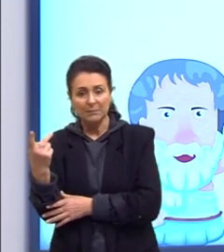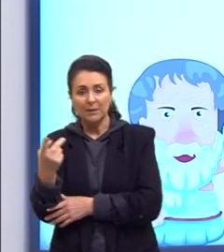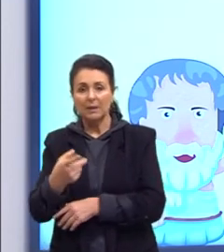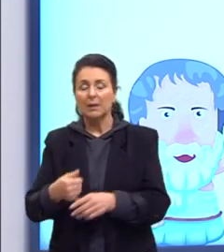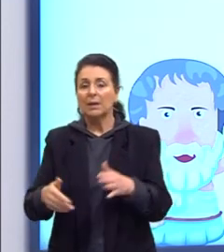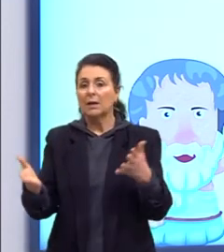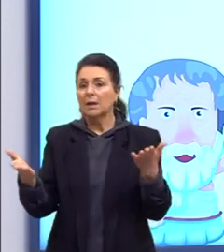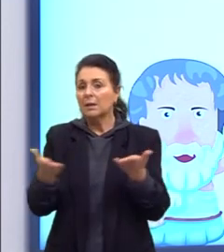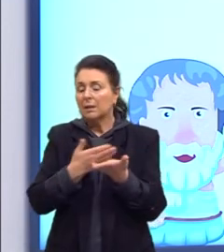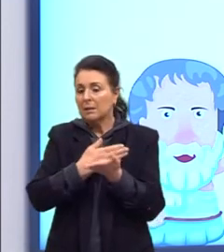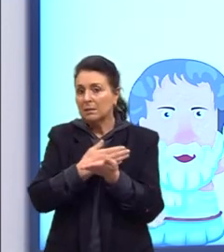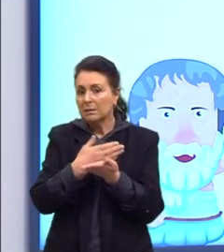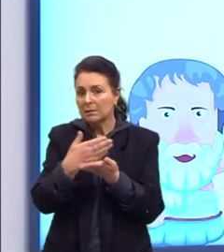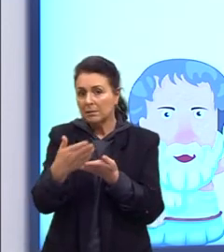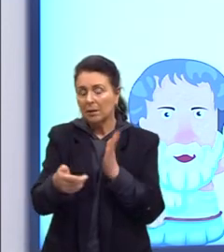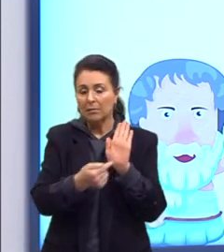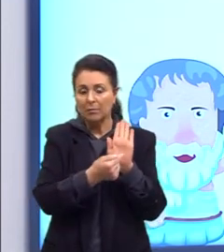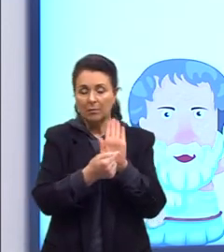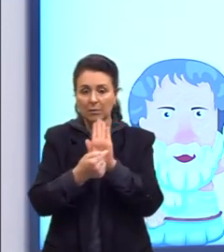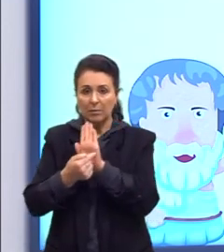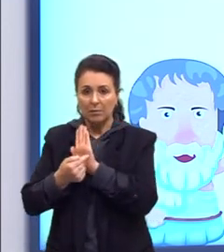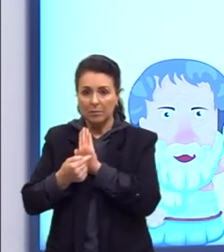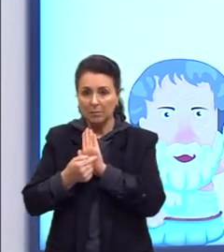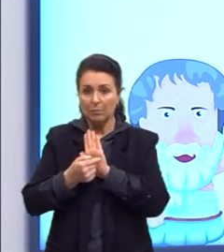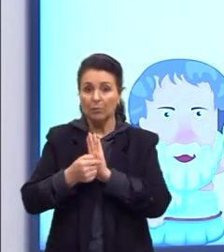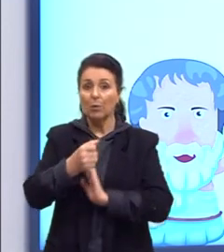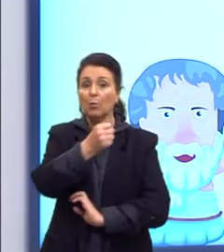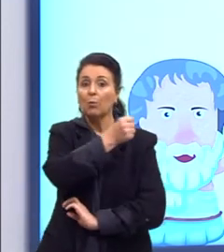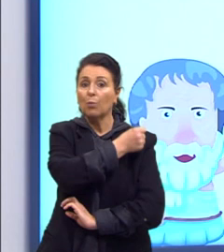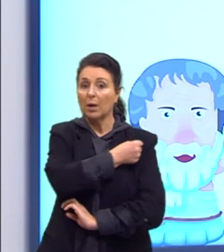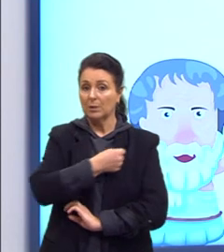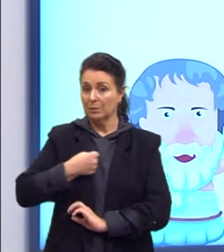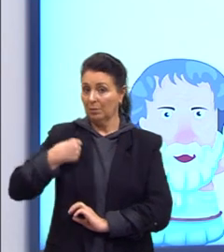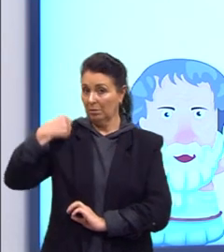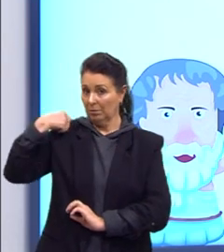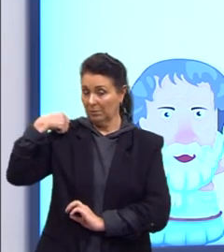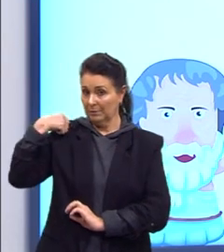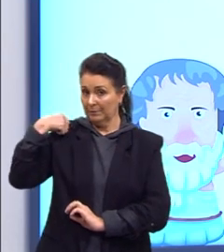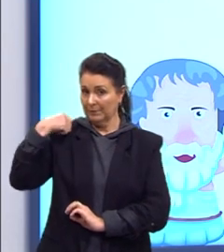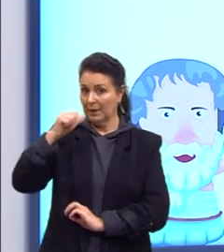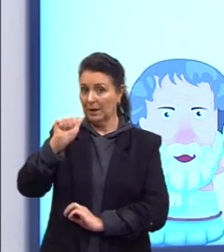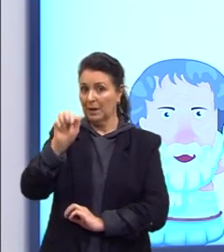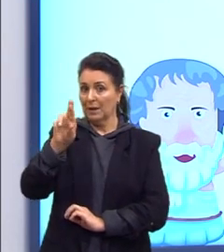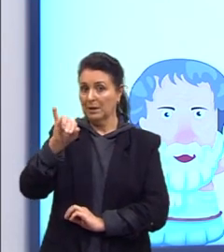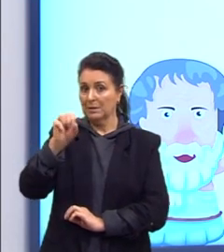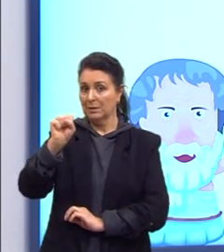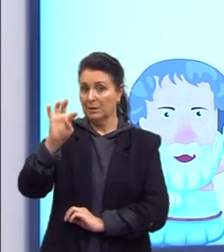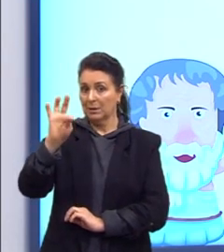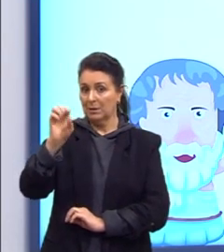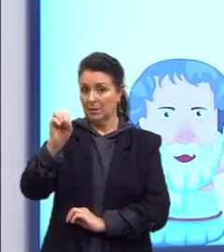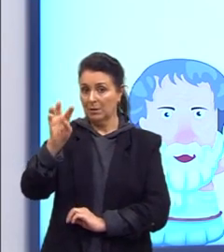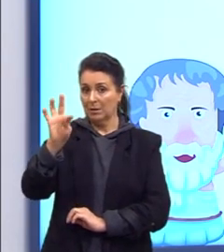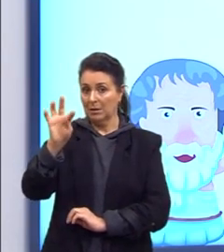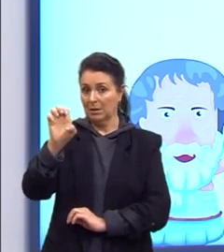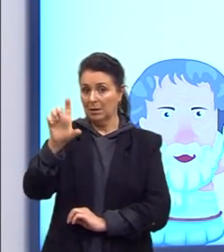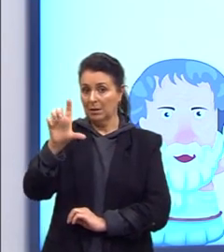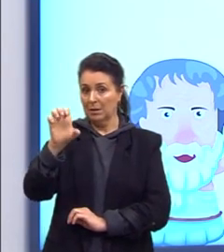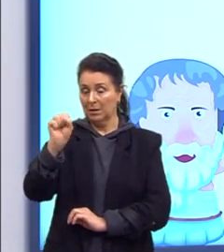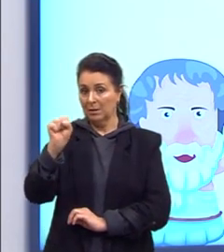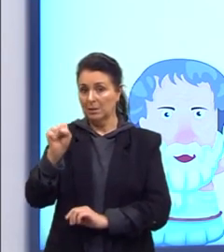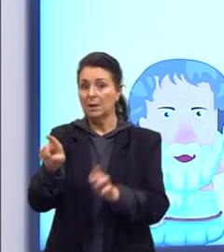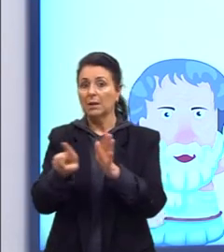e originalmente, ela foi apresentada por Aristóteles e influenciada por Platão. Então, essa